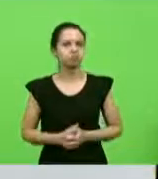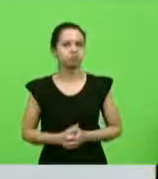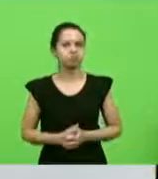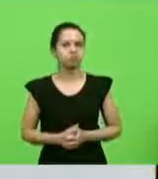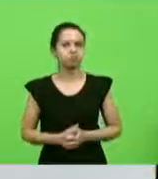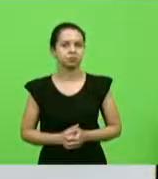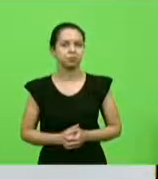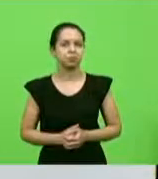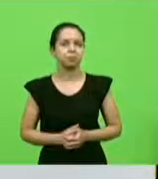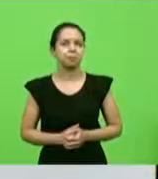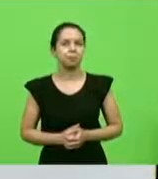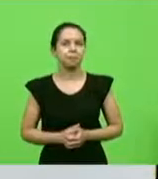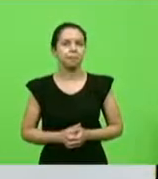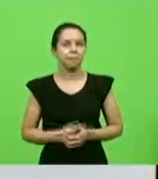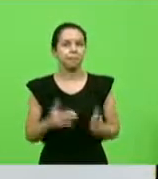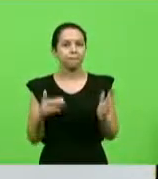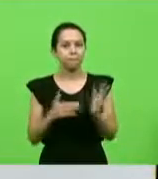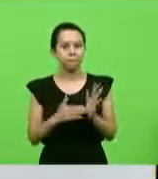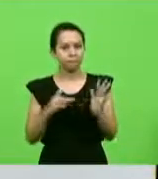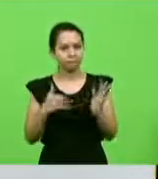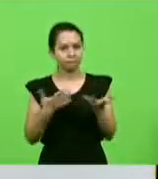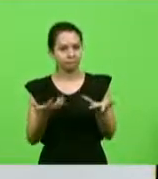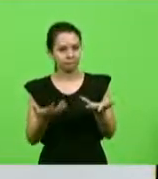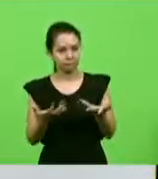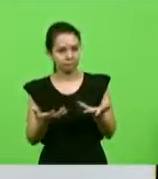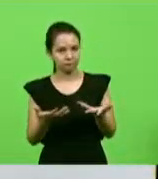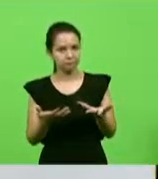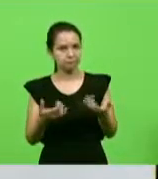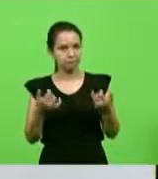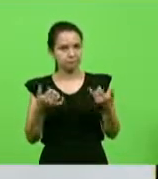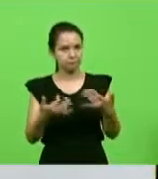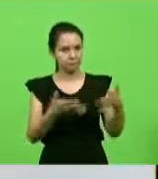E, por último, eu queria fazer um roteiro aqui das...